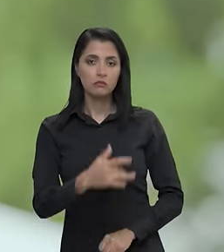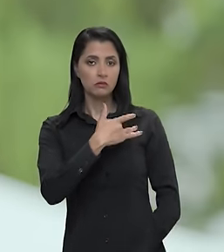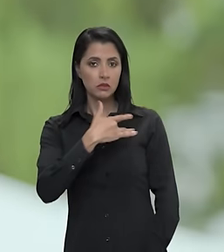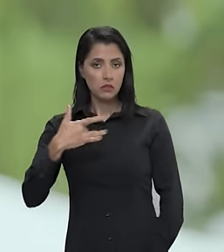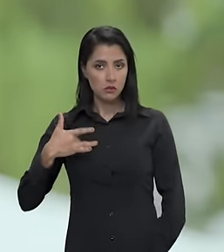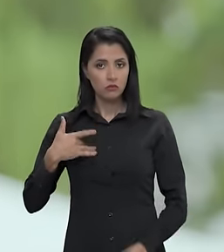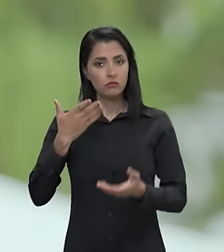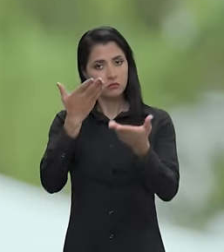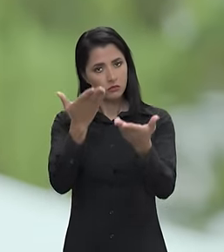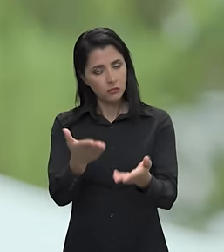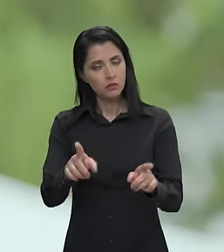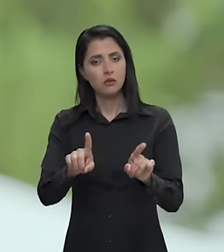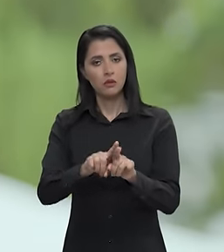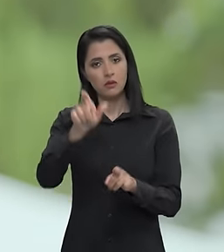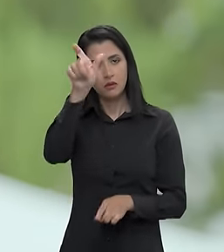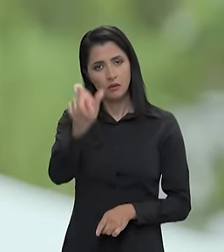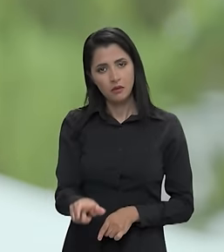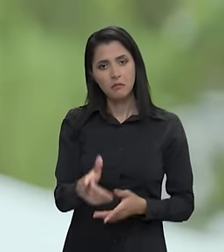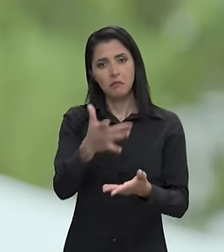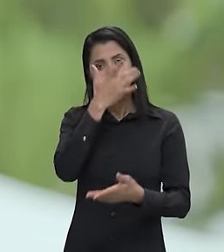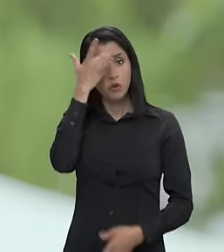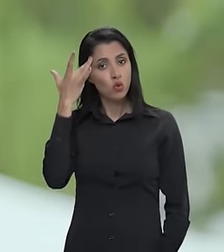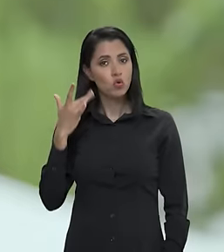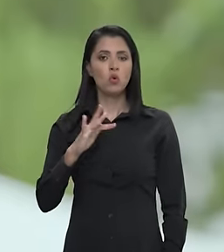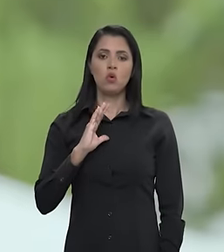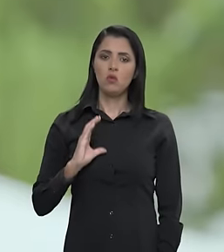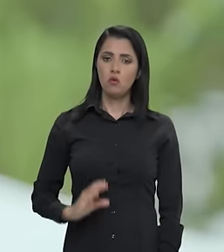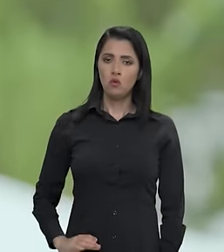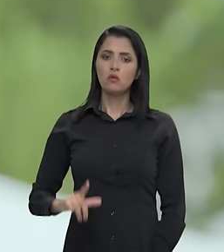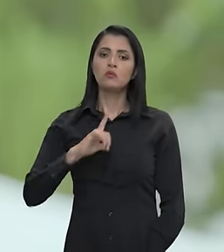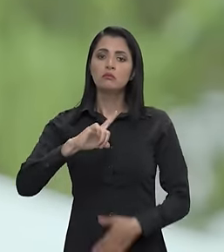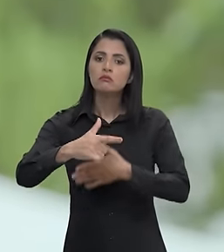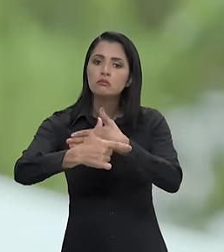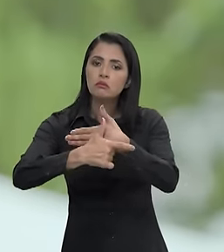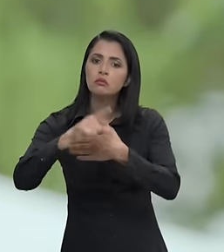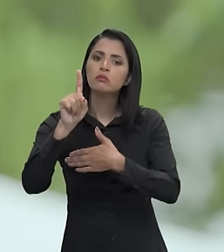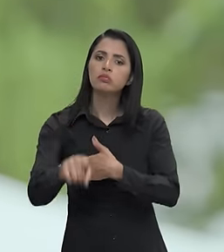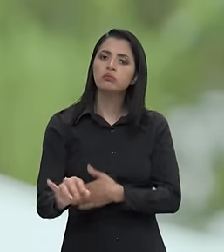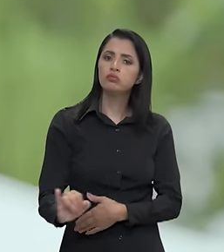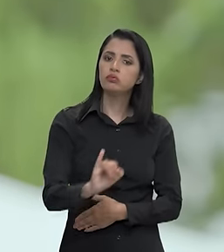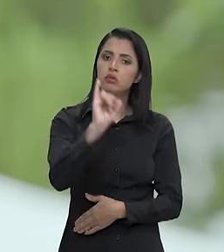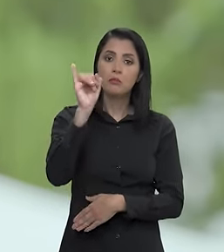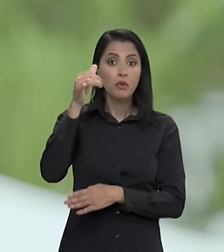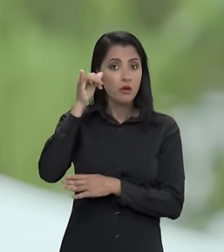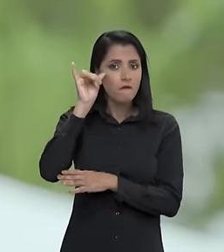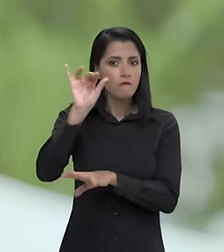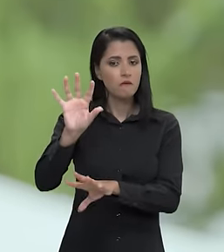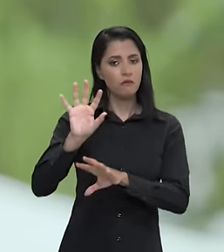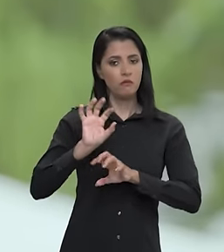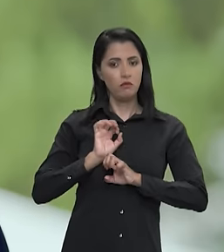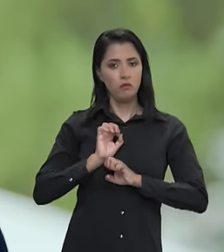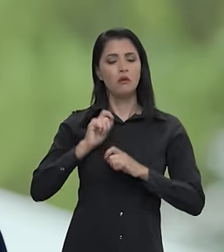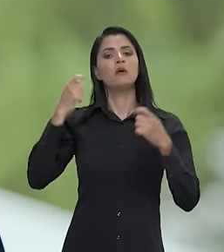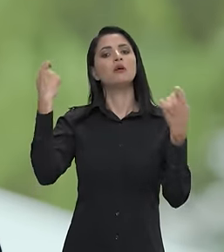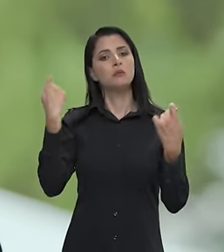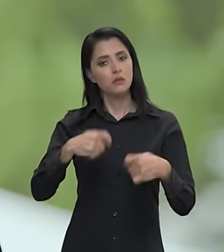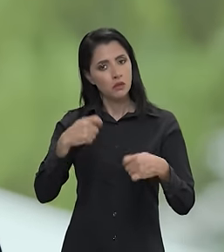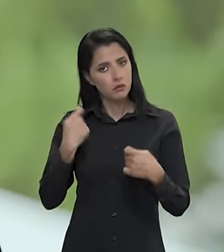saúde. E você, cidadã, cidadão, também tem um papel decisivo na prevenção.